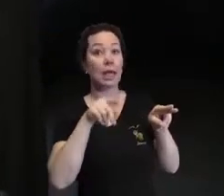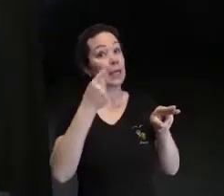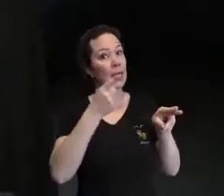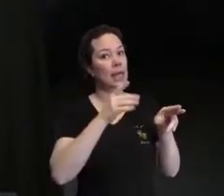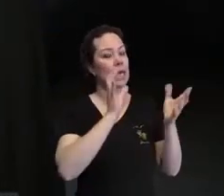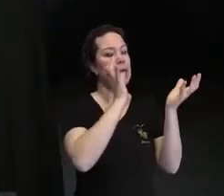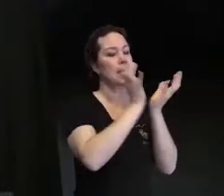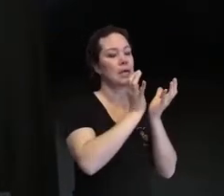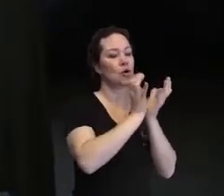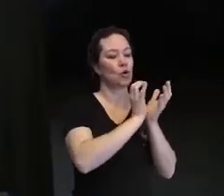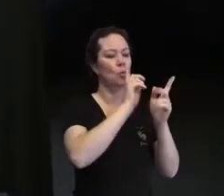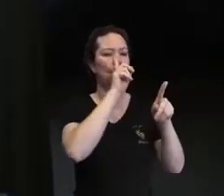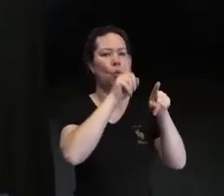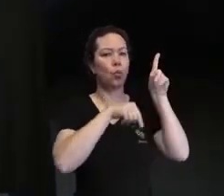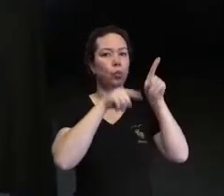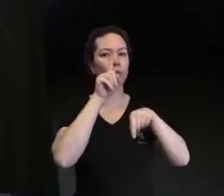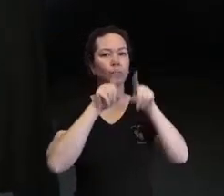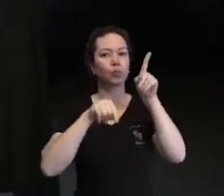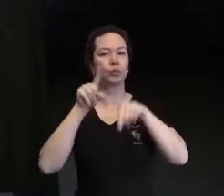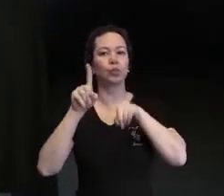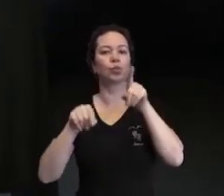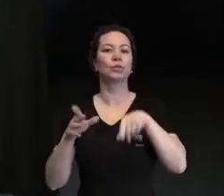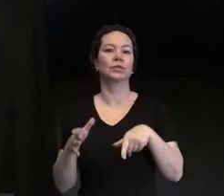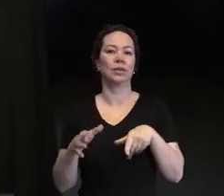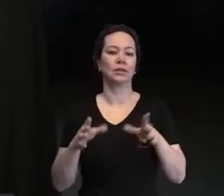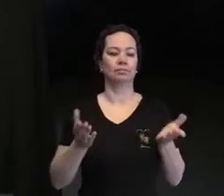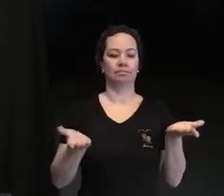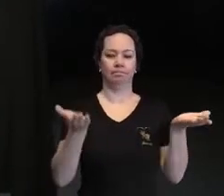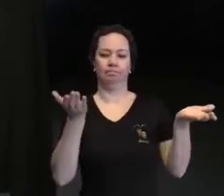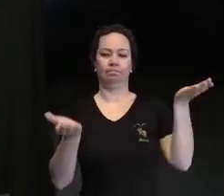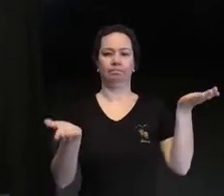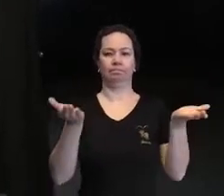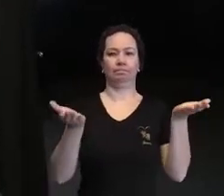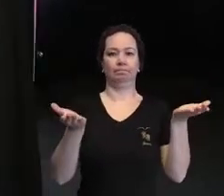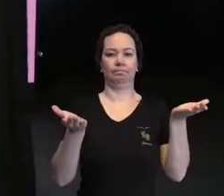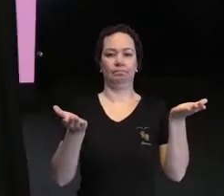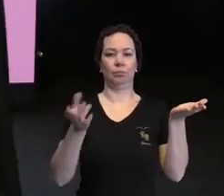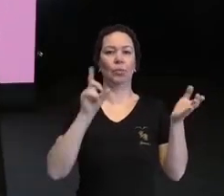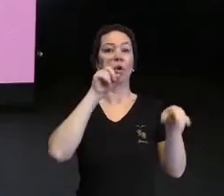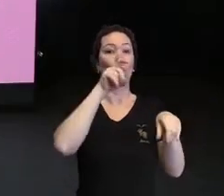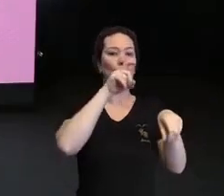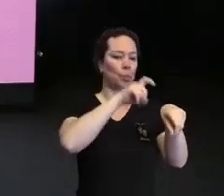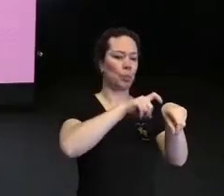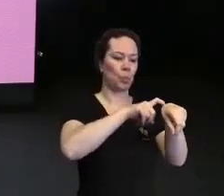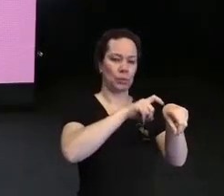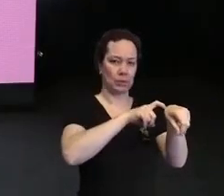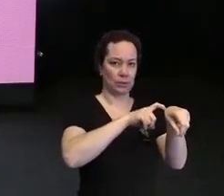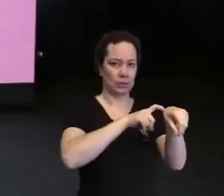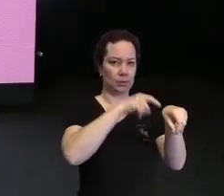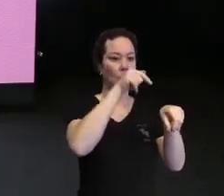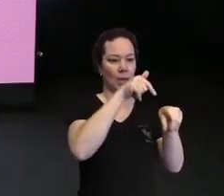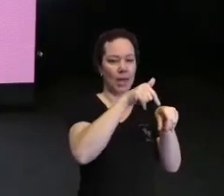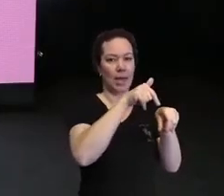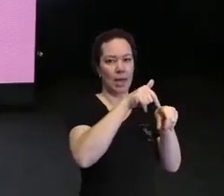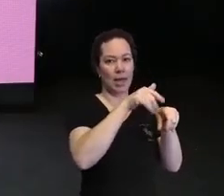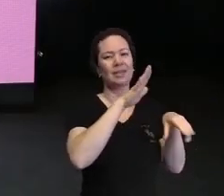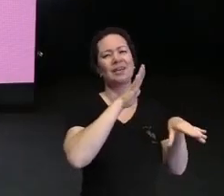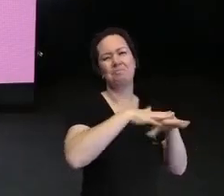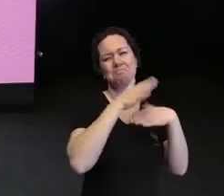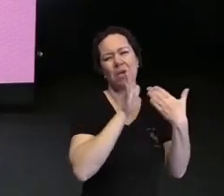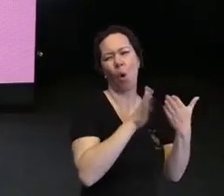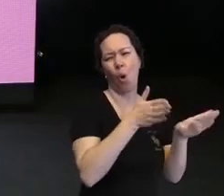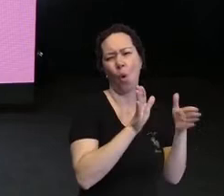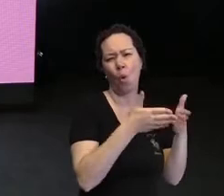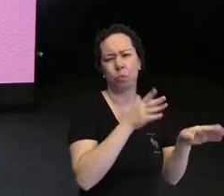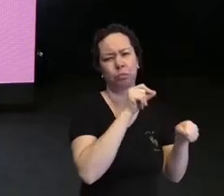diversas. Tem diversidade nas equipes. No curto prazo, com certeza, as equipes mais homogêneas são muito mais produtivas.